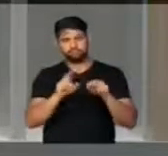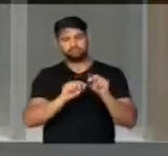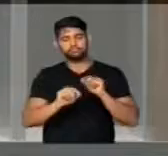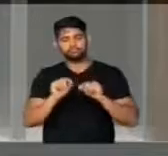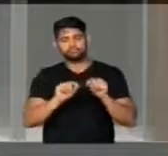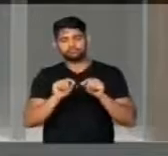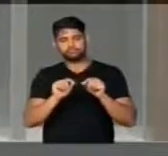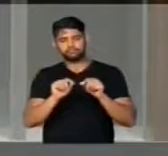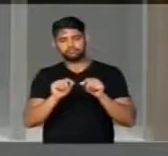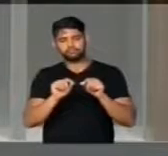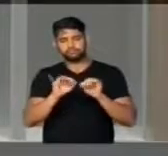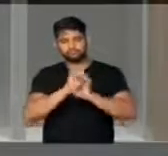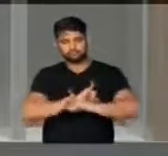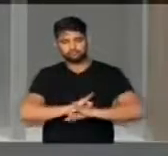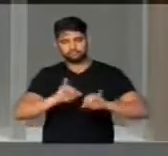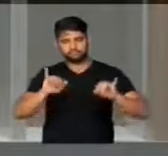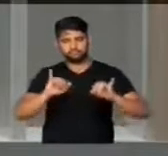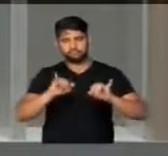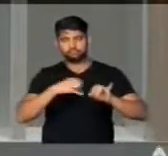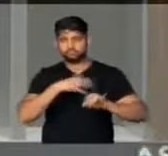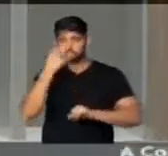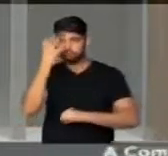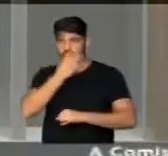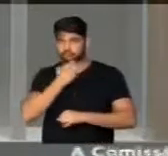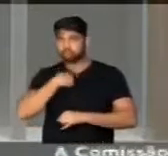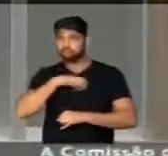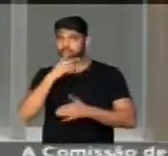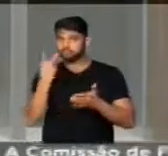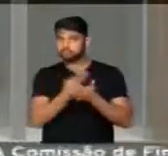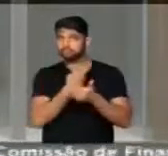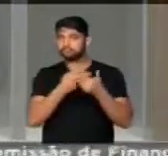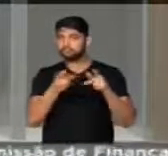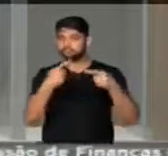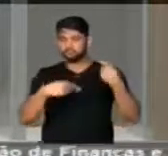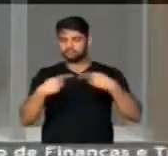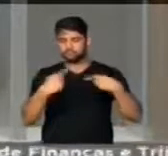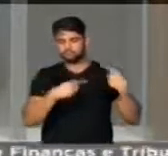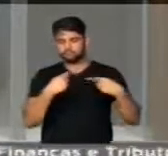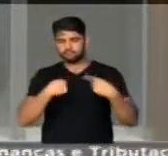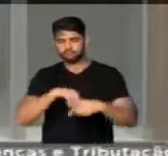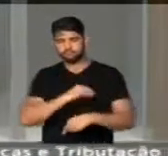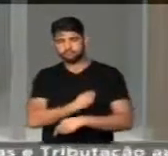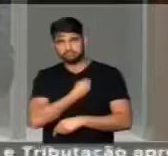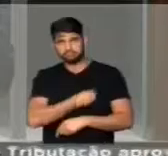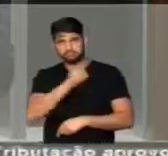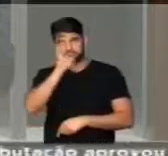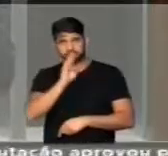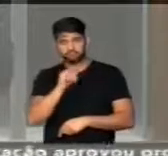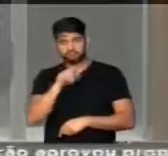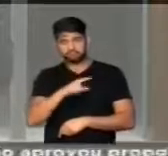dizer da gravidade da situação política que nós estamos vivendo.